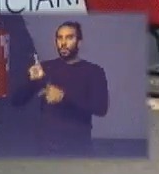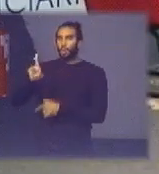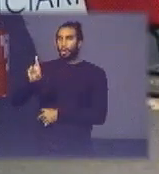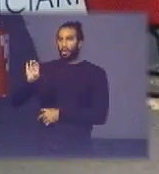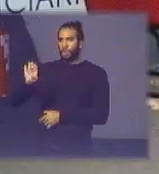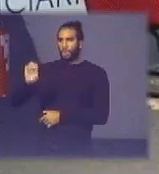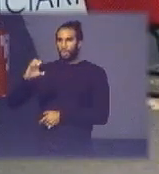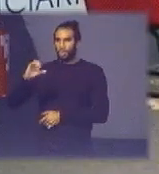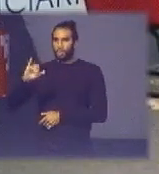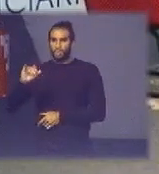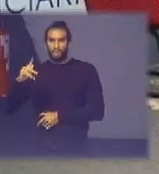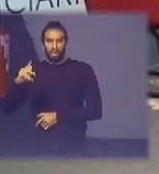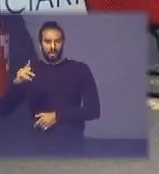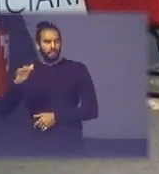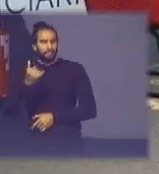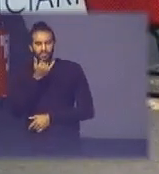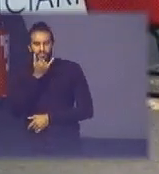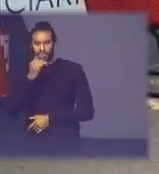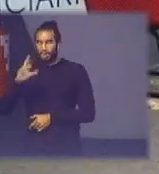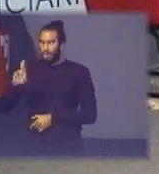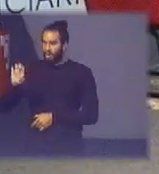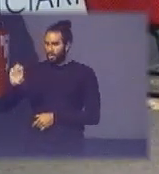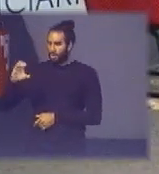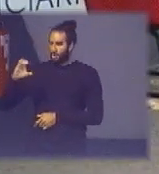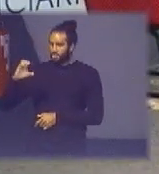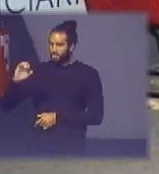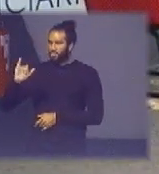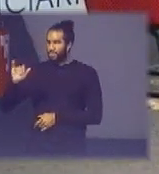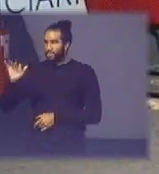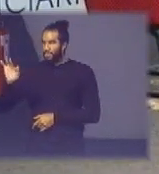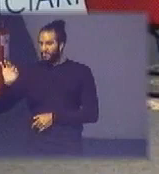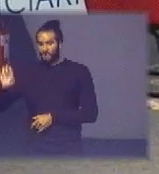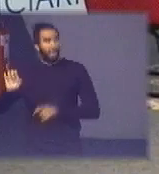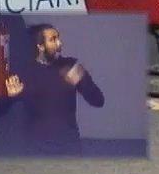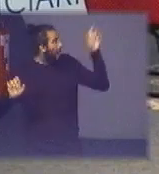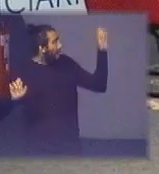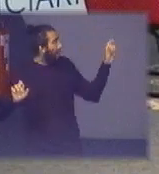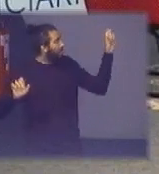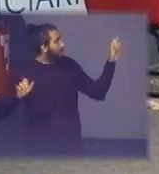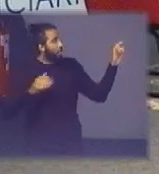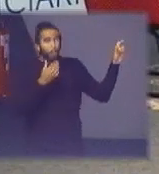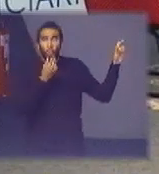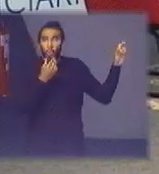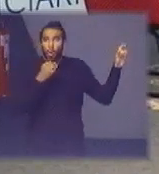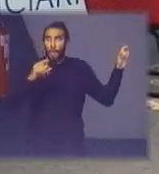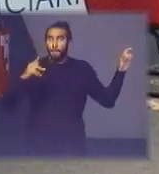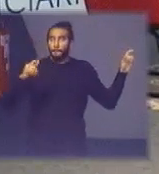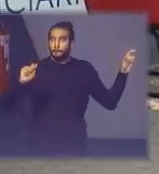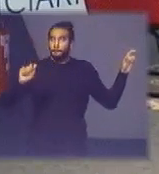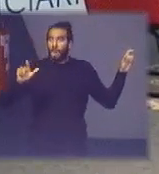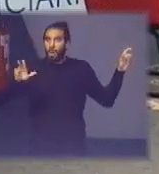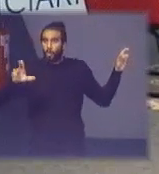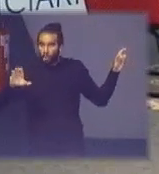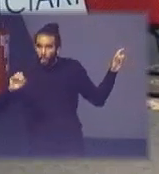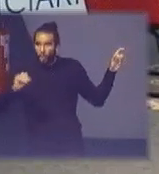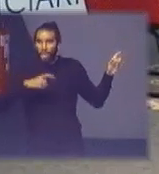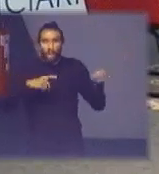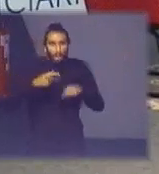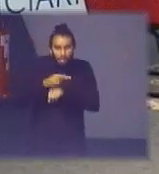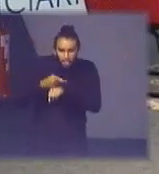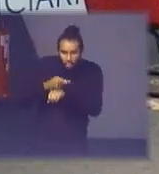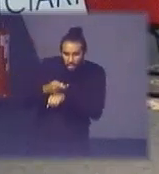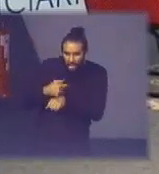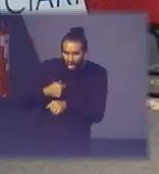o Paulinho o menino que está ali e ele entra no canal do Arruda para recuperar latinhas de alumínio a partir dessa foto a gente